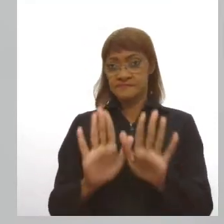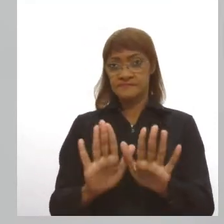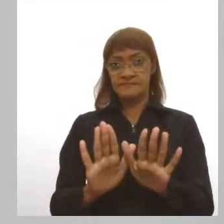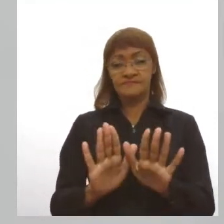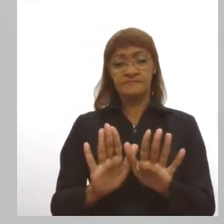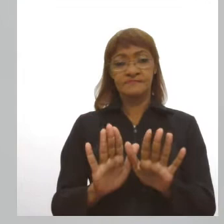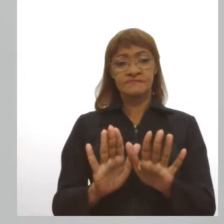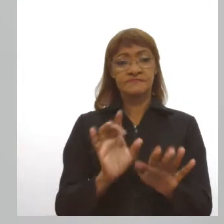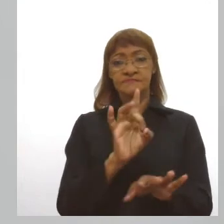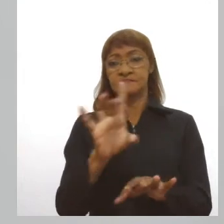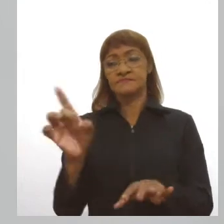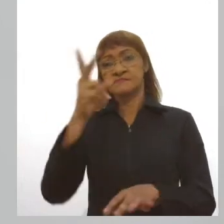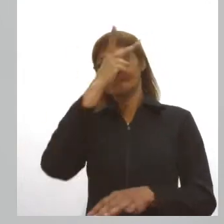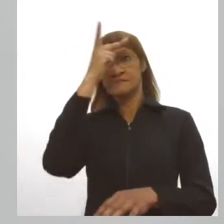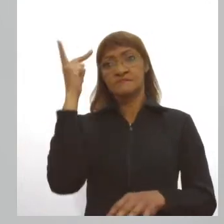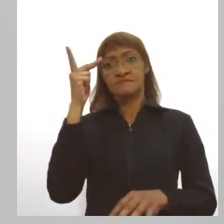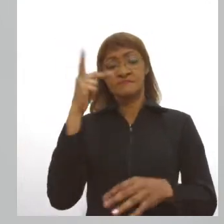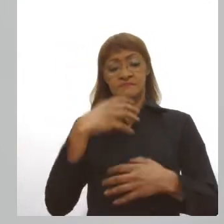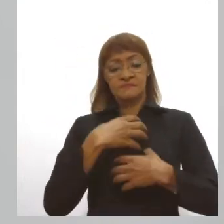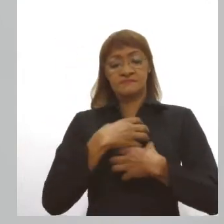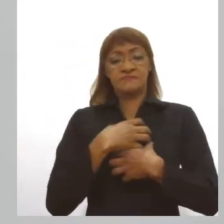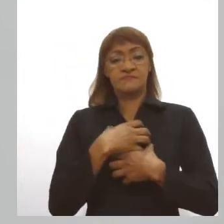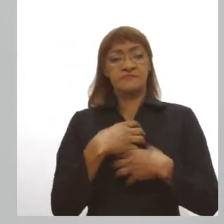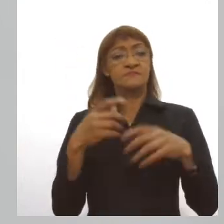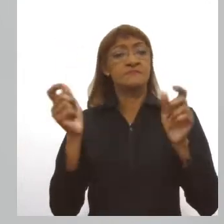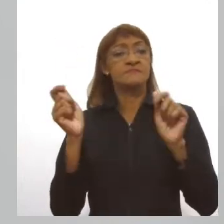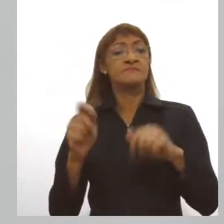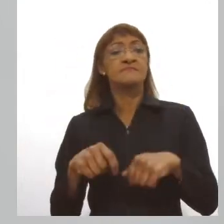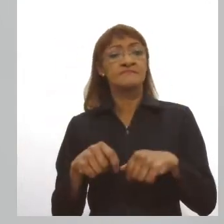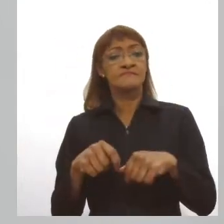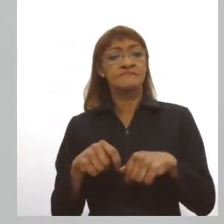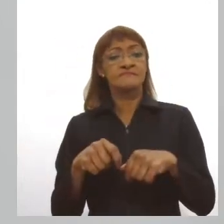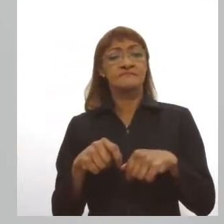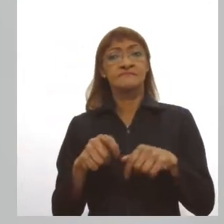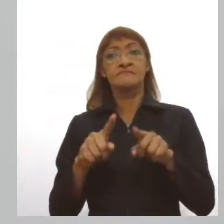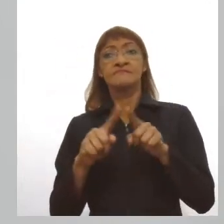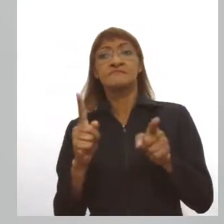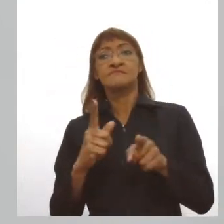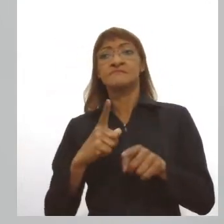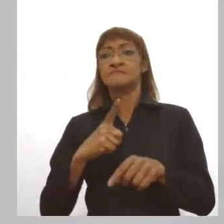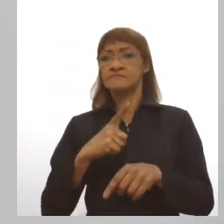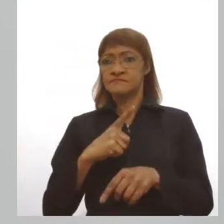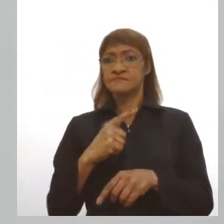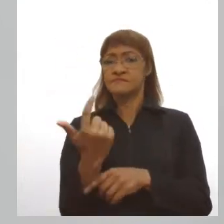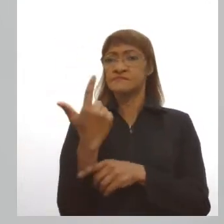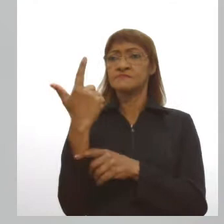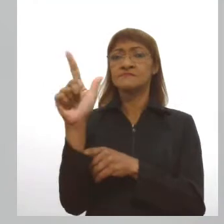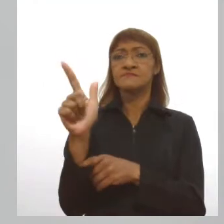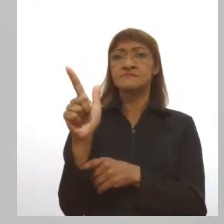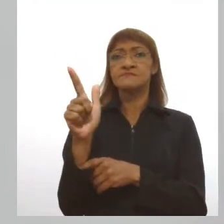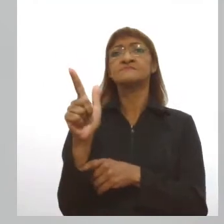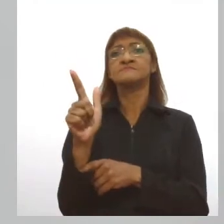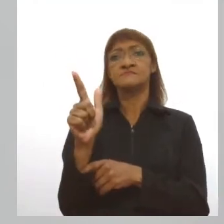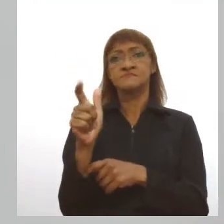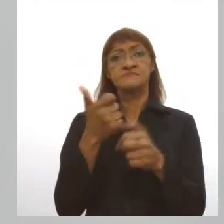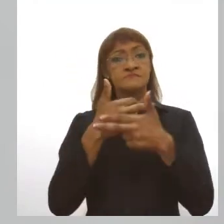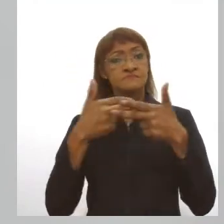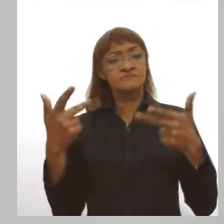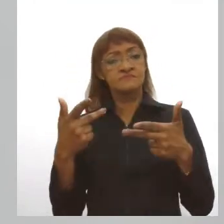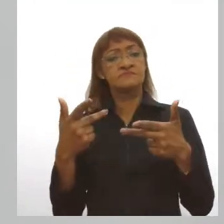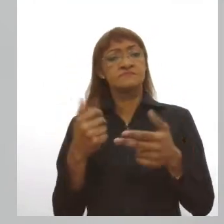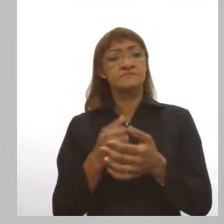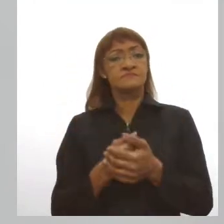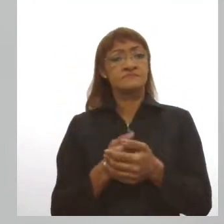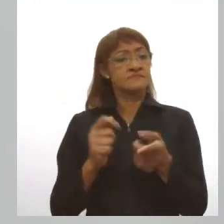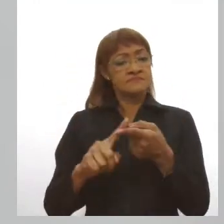pessoas podem estar sentindo isso, mas existem recursos também que são aliados, né, a videochamada,